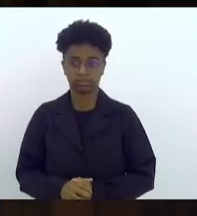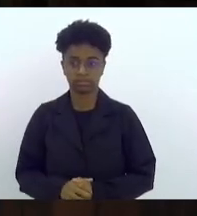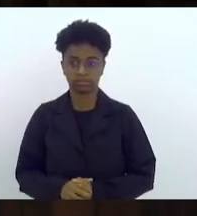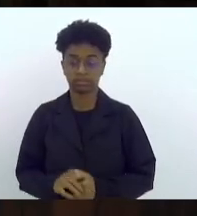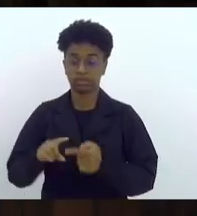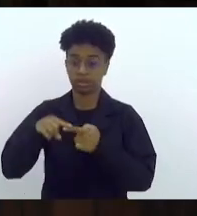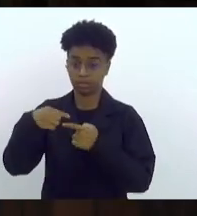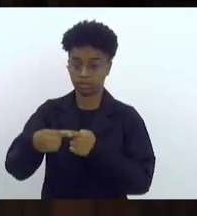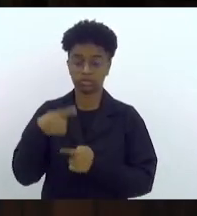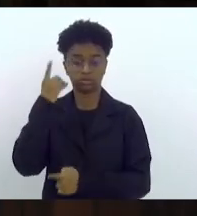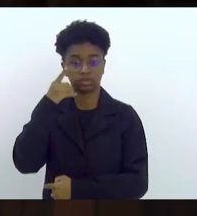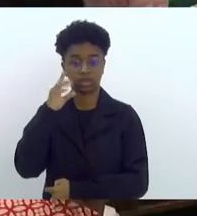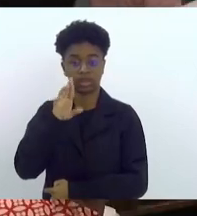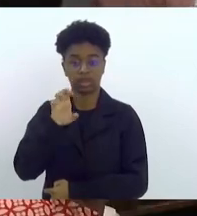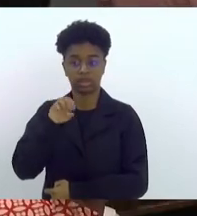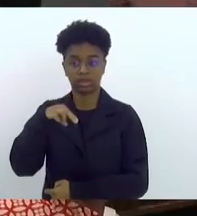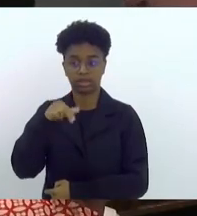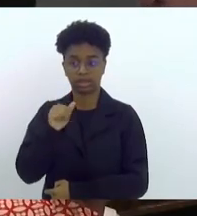deputada Renata Souza.